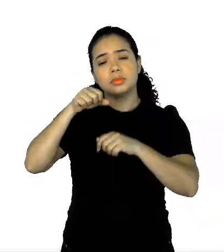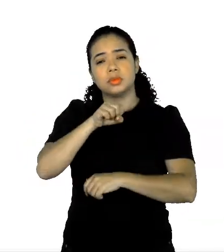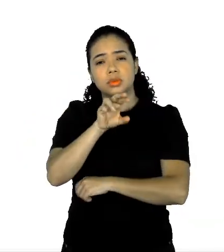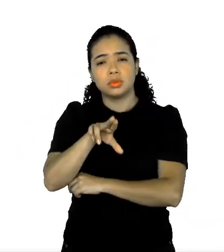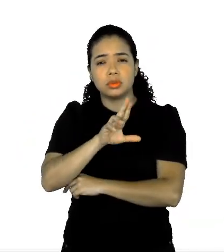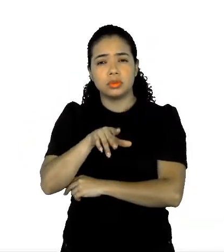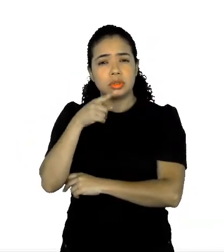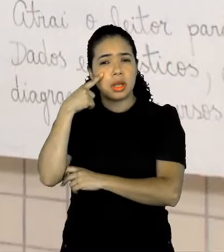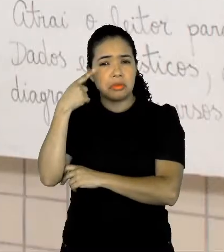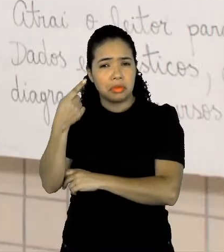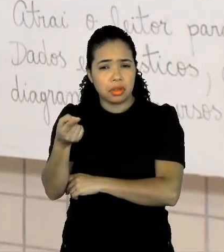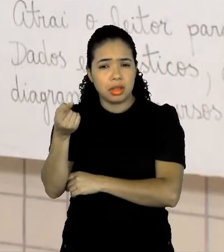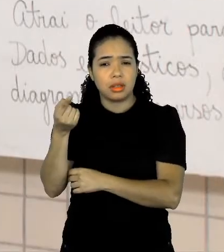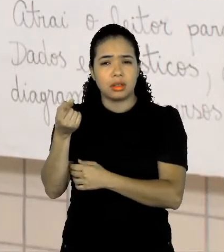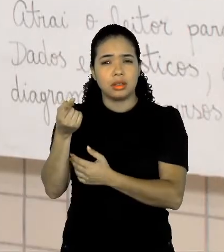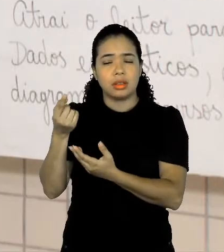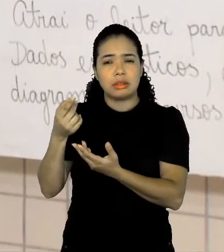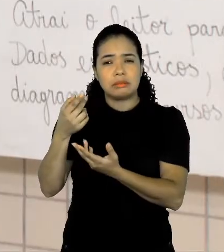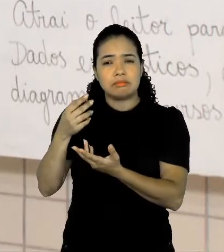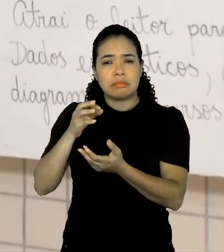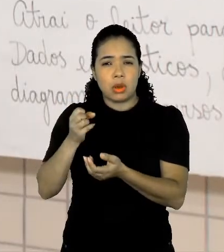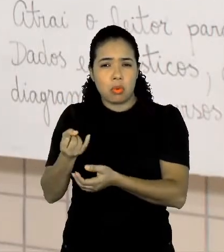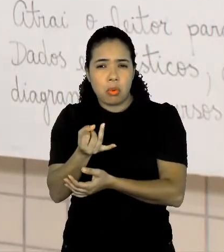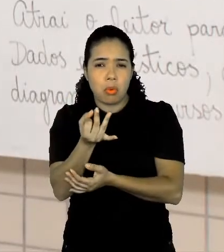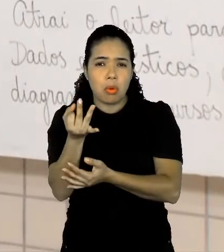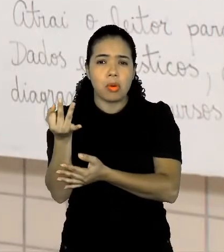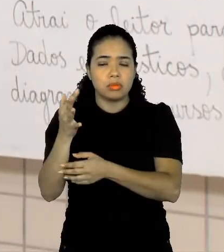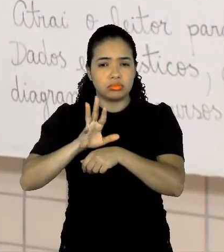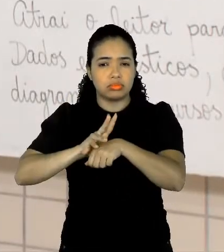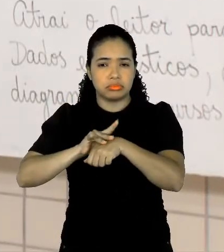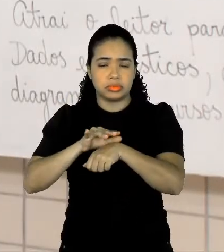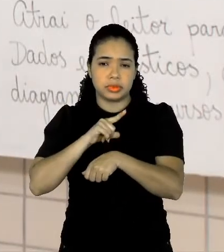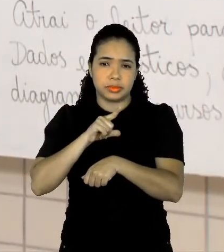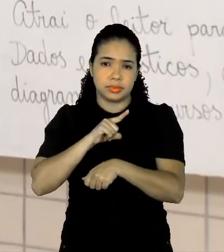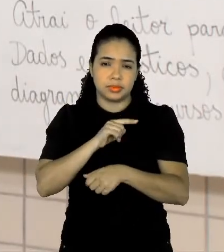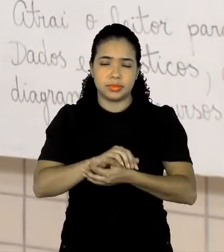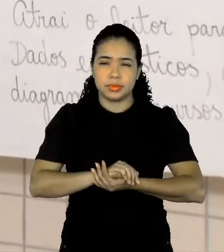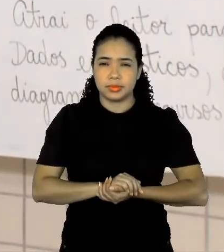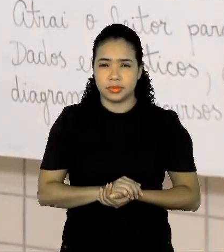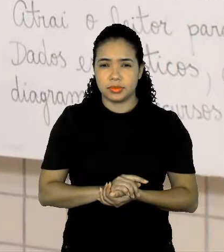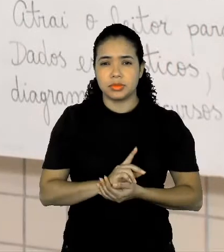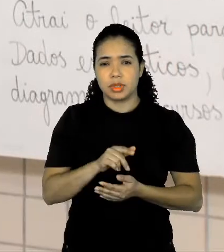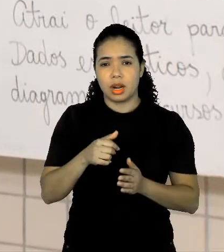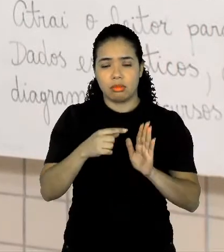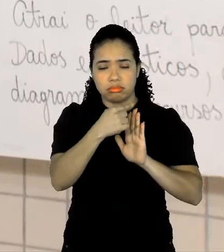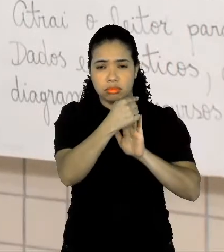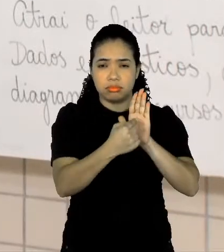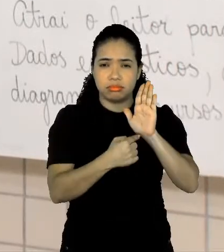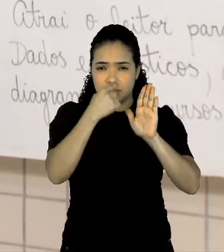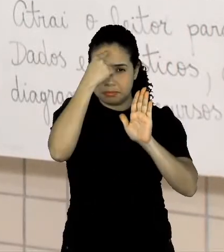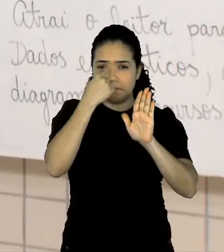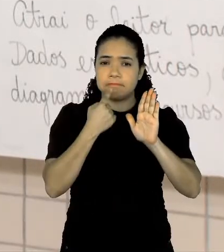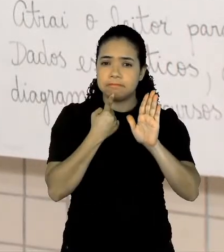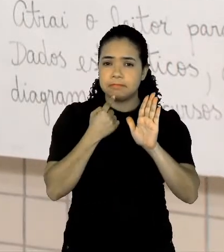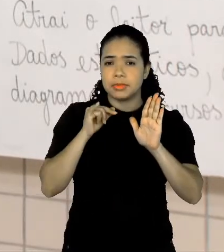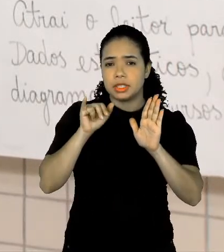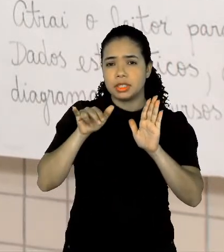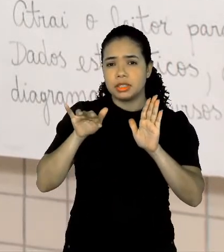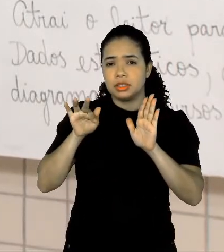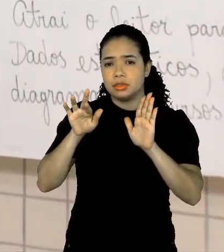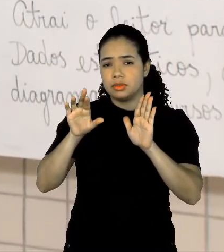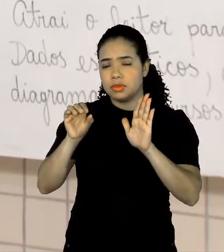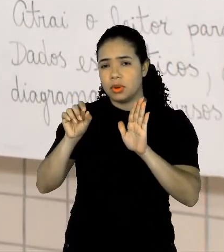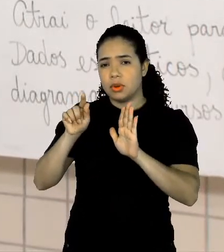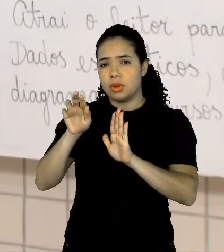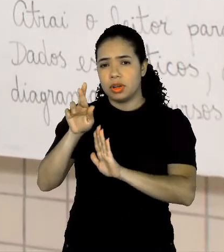percebam que esse é outro recurso, né, do infográfico, de trabalhar com dados estatísticos.